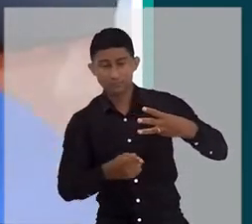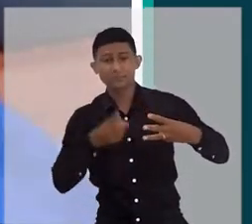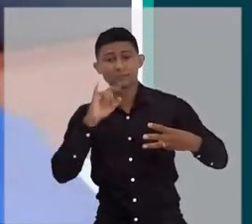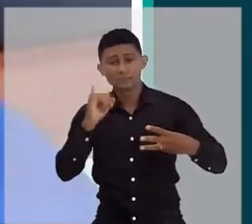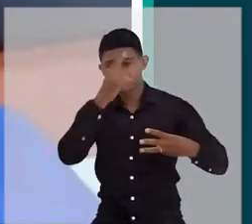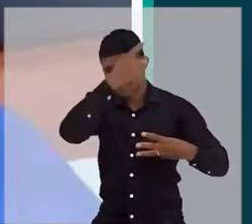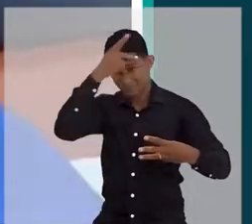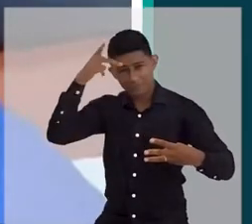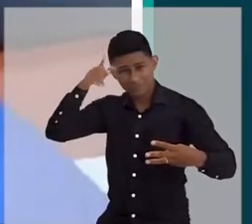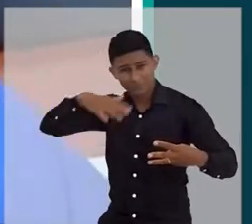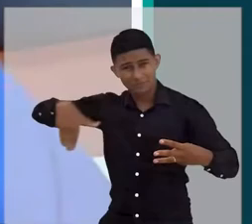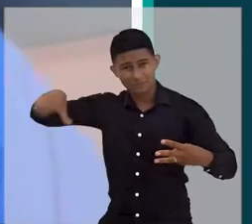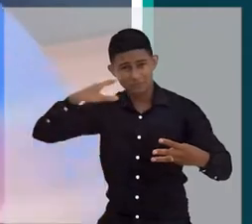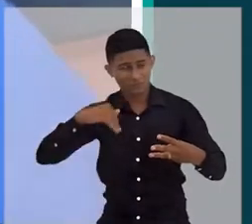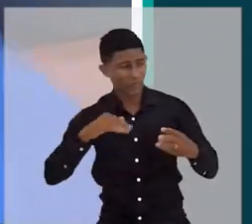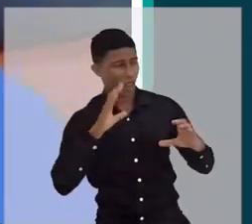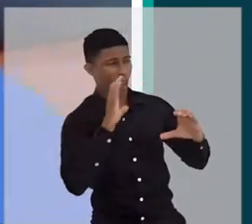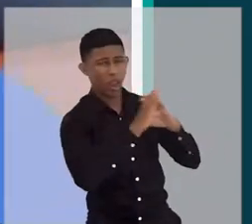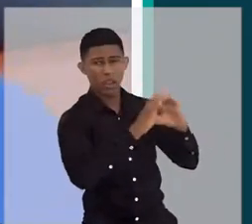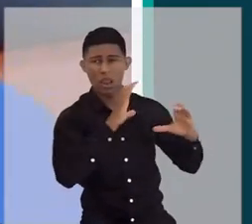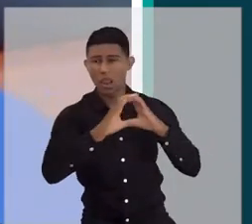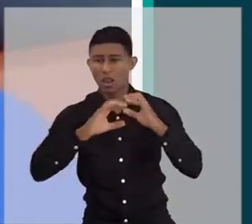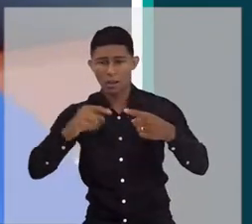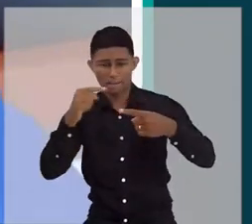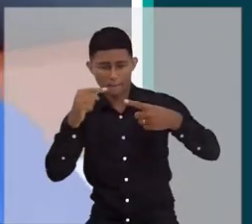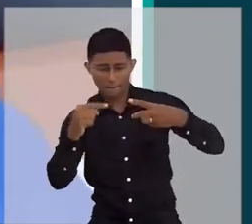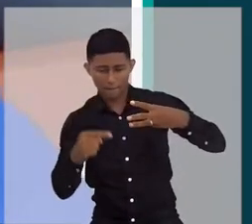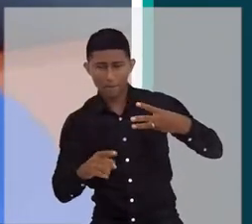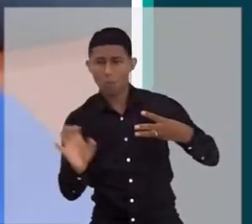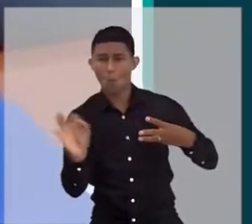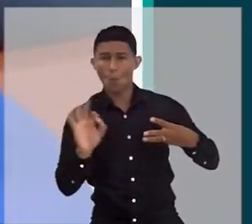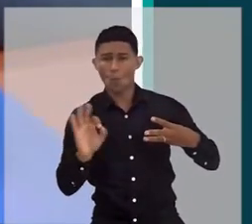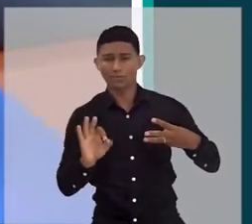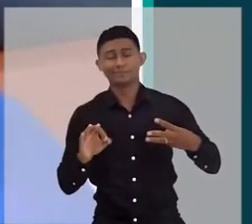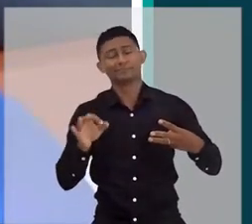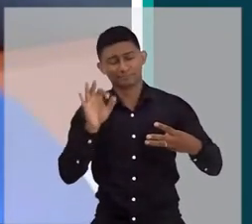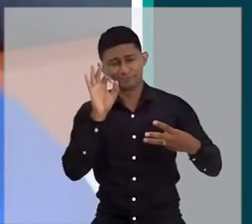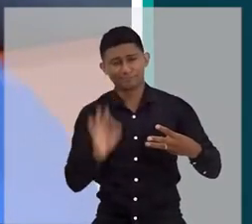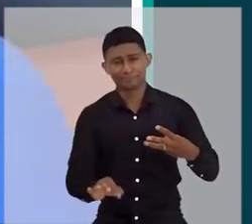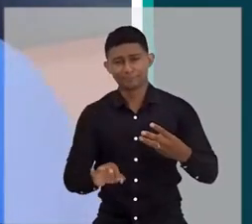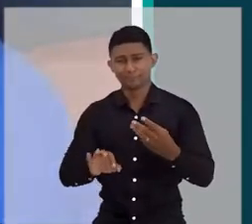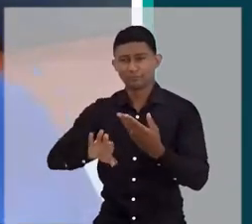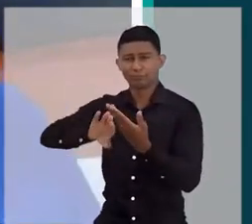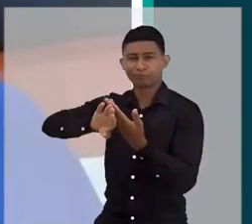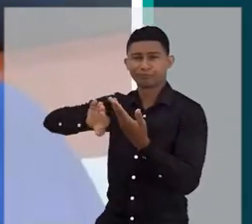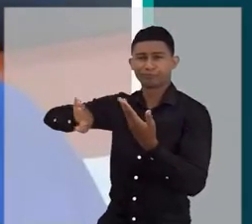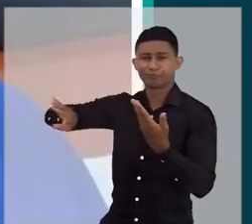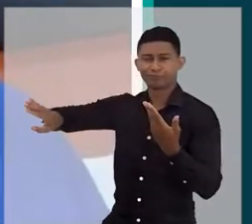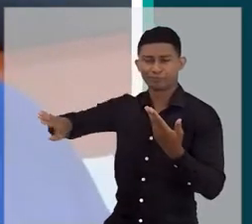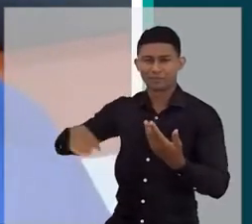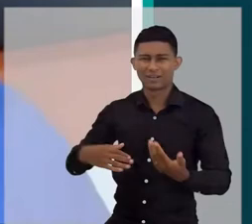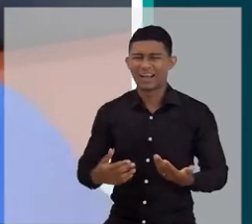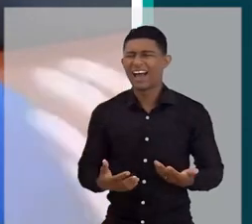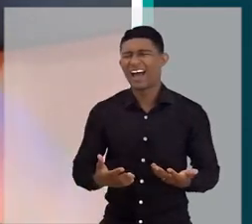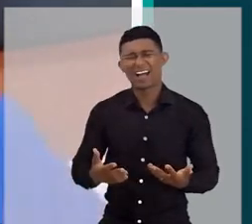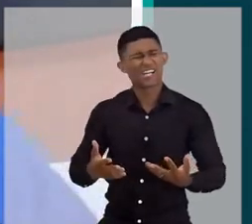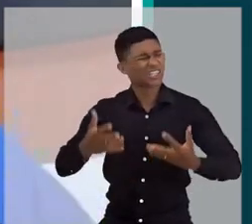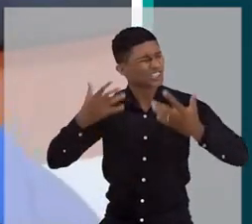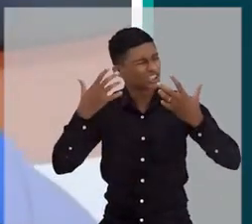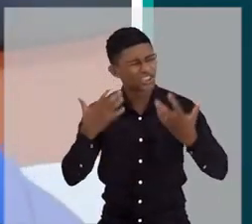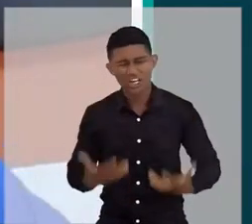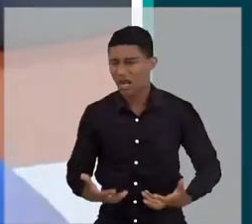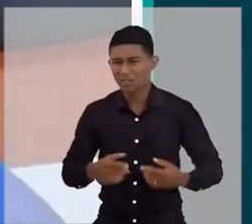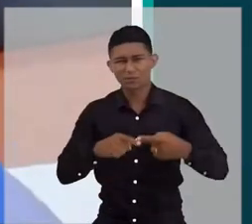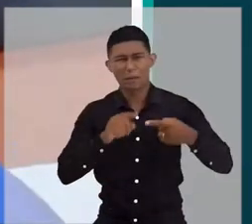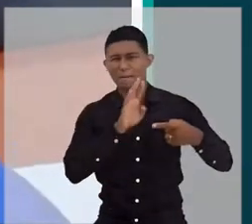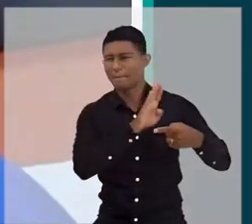Quem não estiver se comunicando com a sociedade a partir desses assuntos, já está fora. Putz, que não